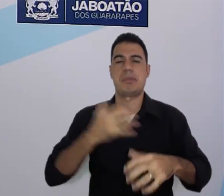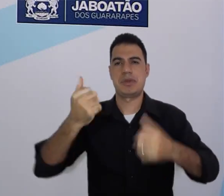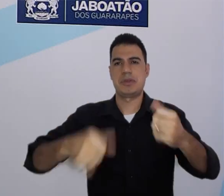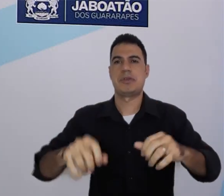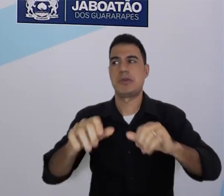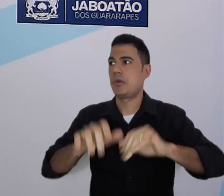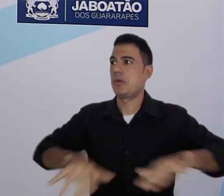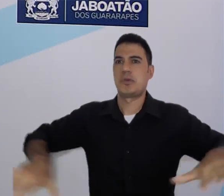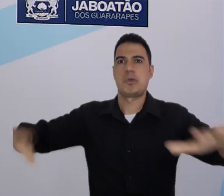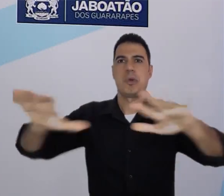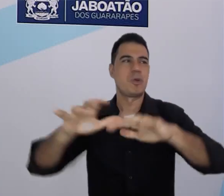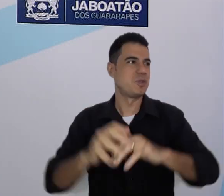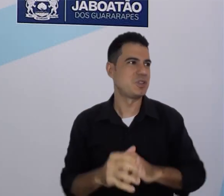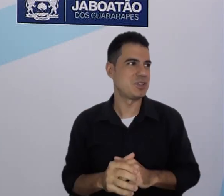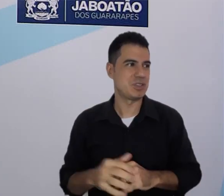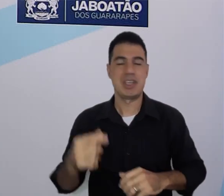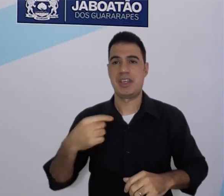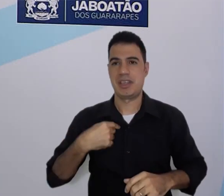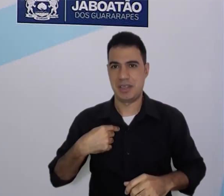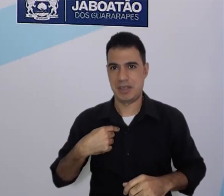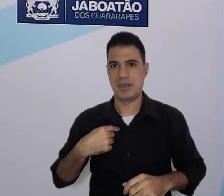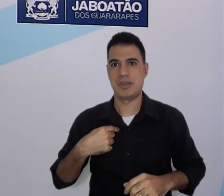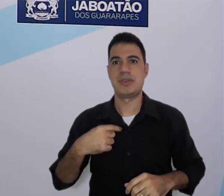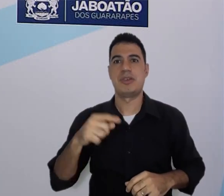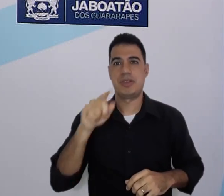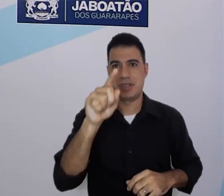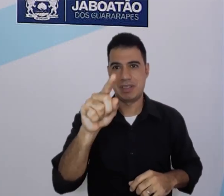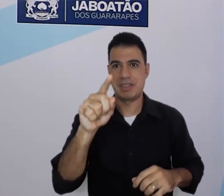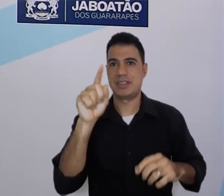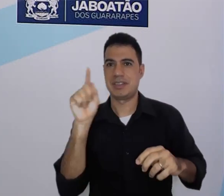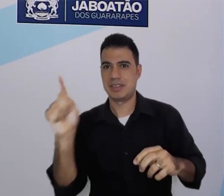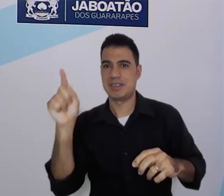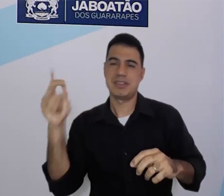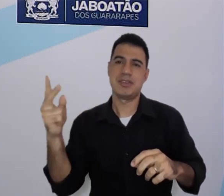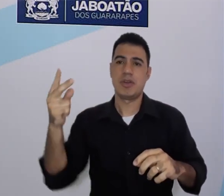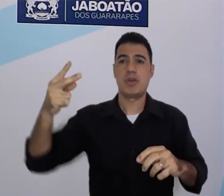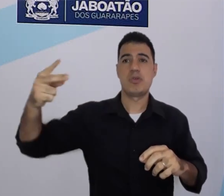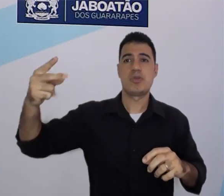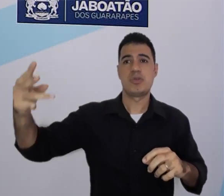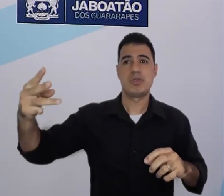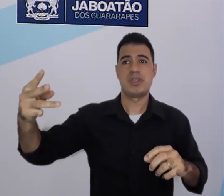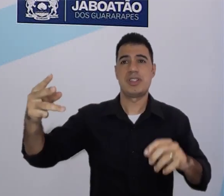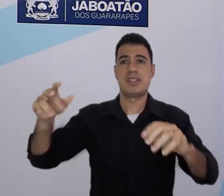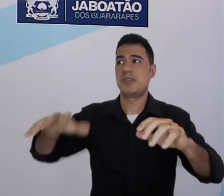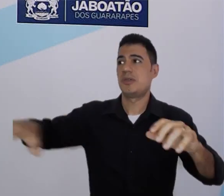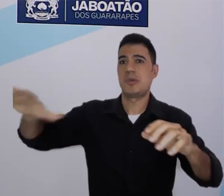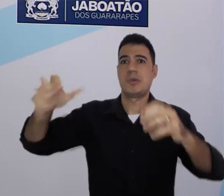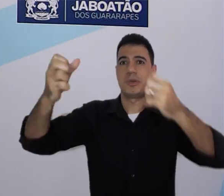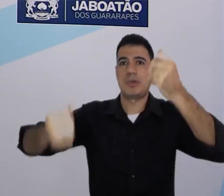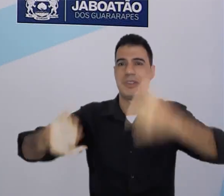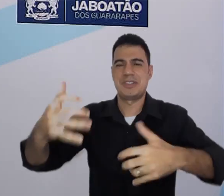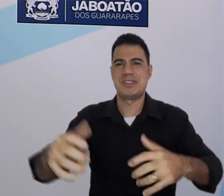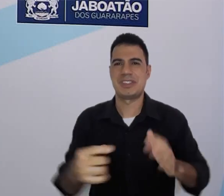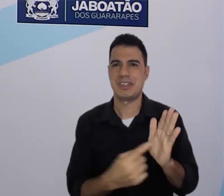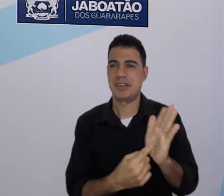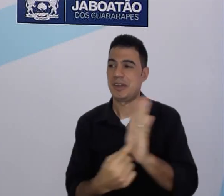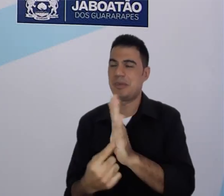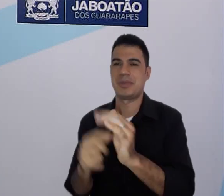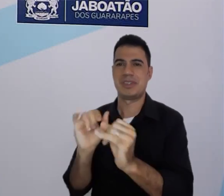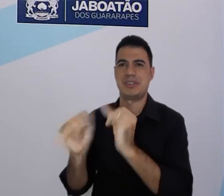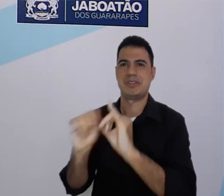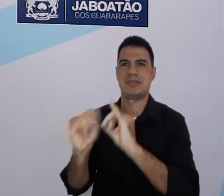todos nós. Olha só. Eu, seia e Shun. We are Wesley,